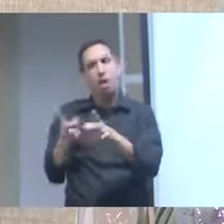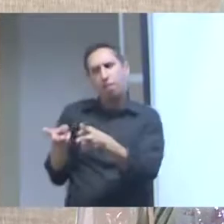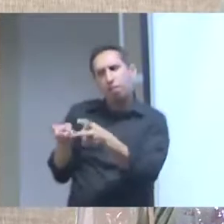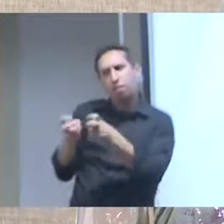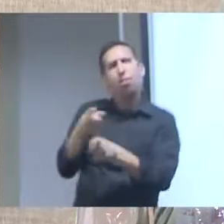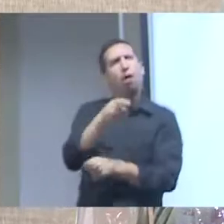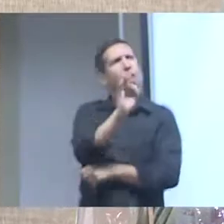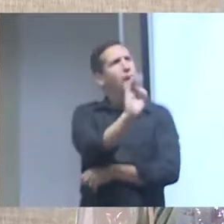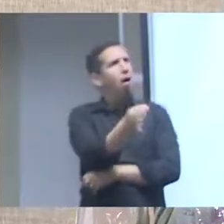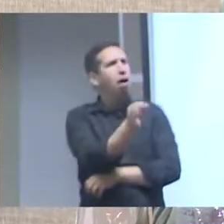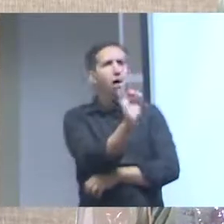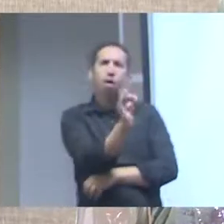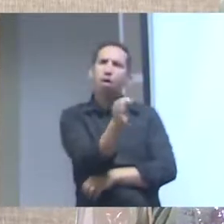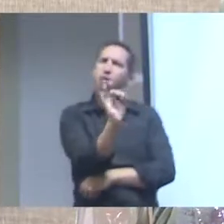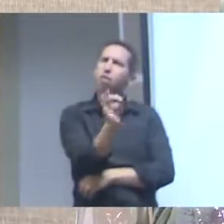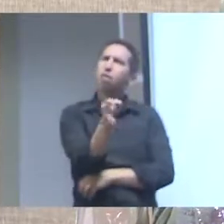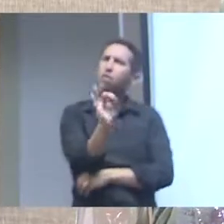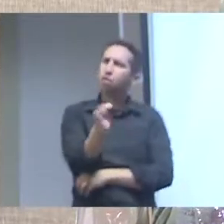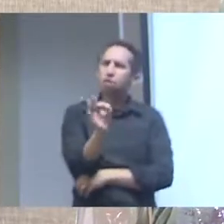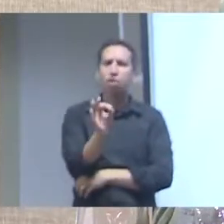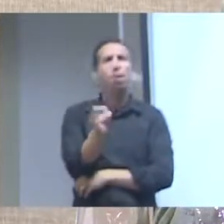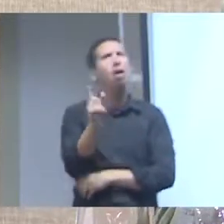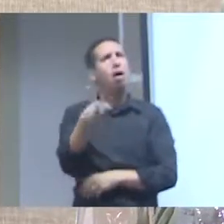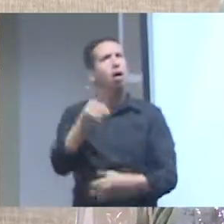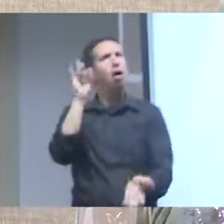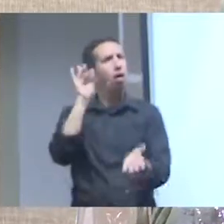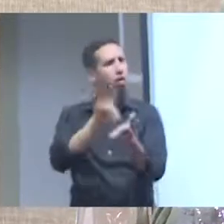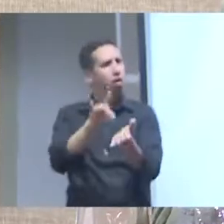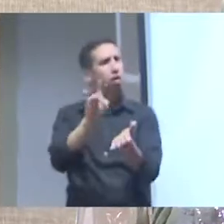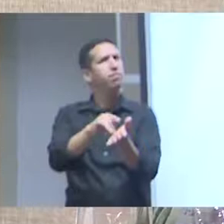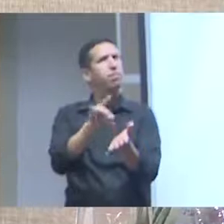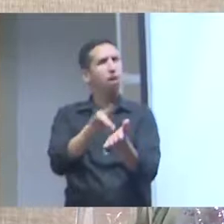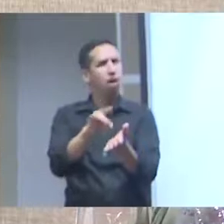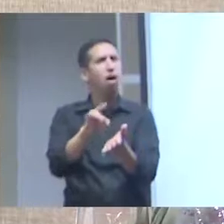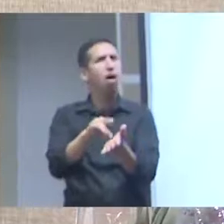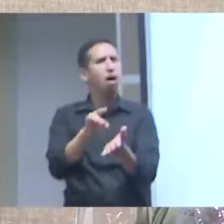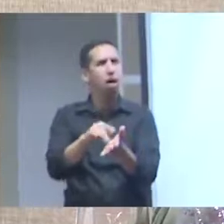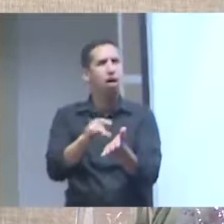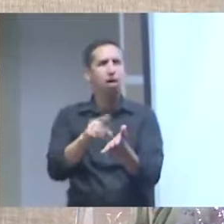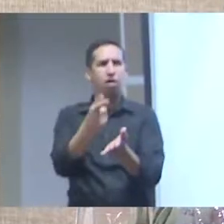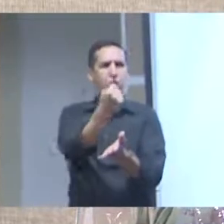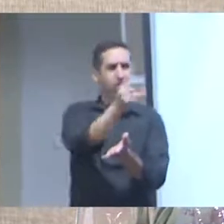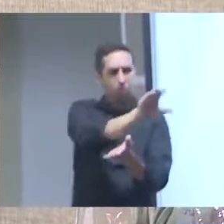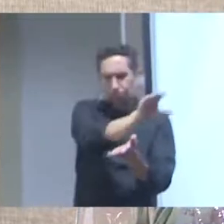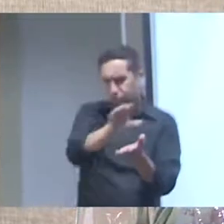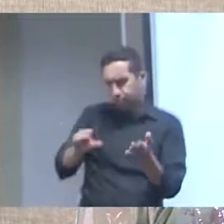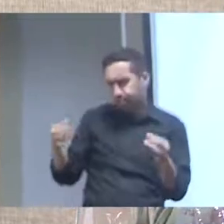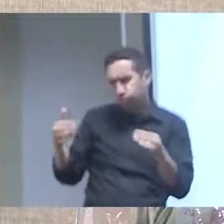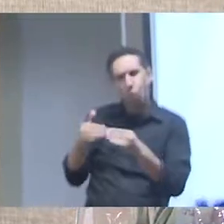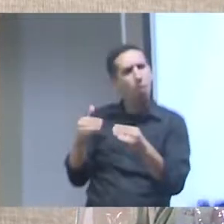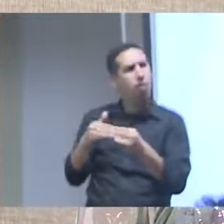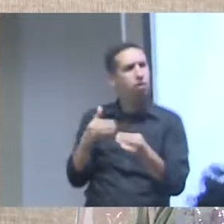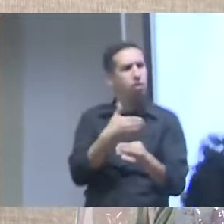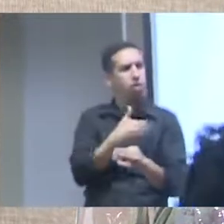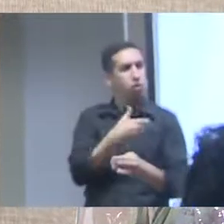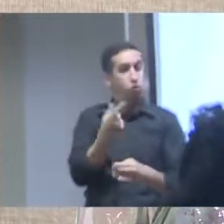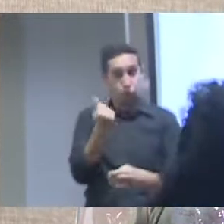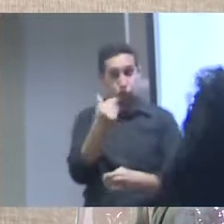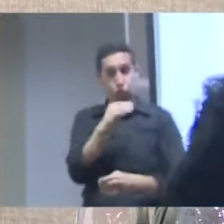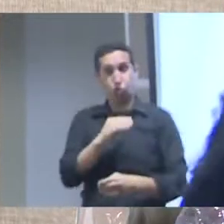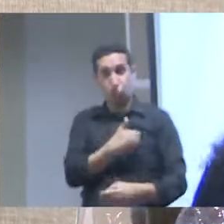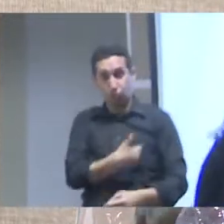pesquisa com dinheiro público e perceber que esse dado respeitando os limites de carência ele também tem que ser de acesso público